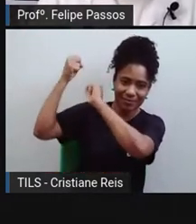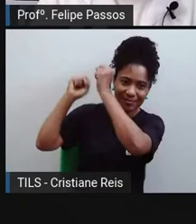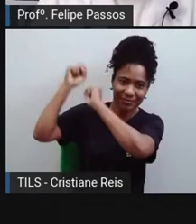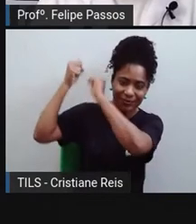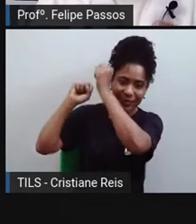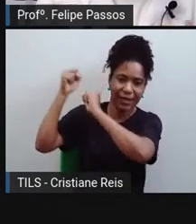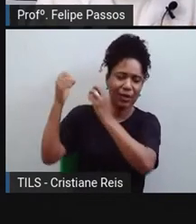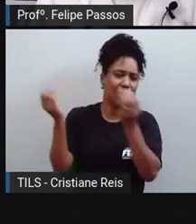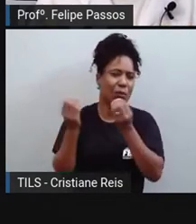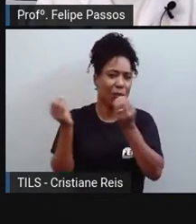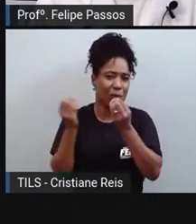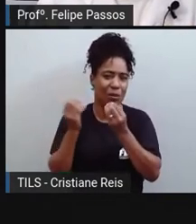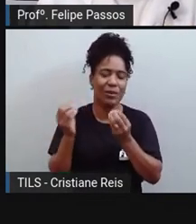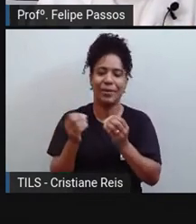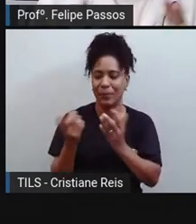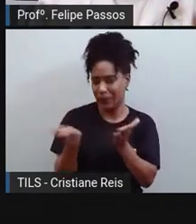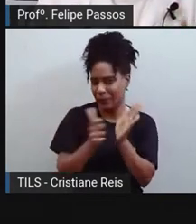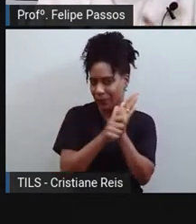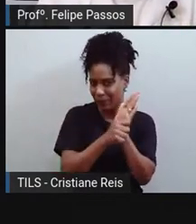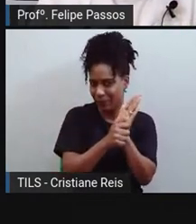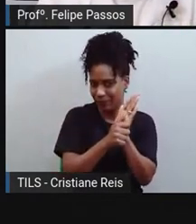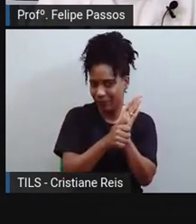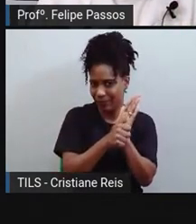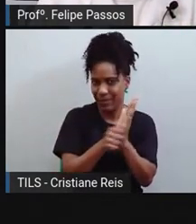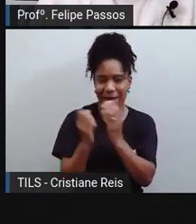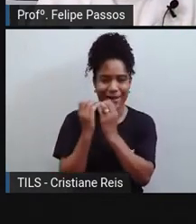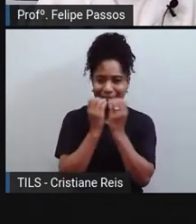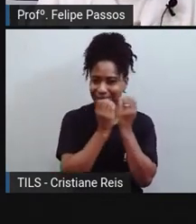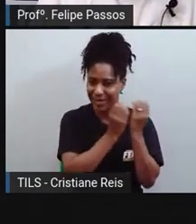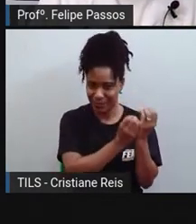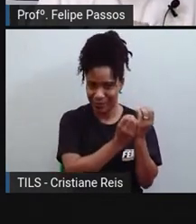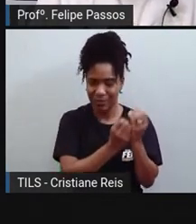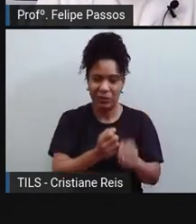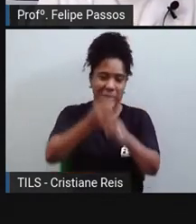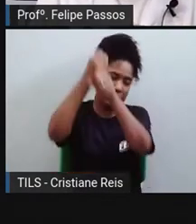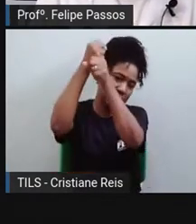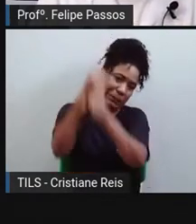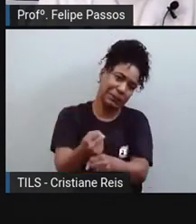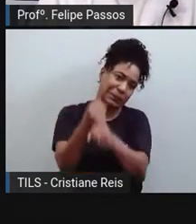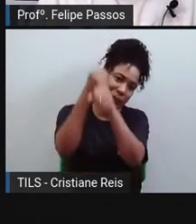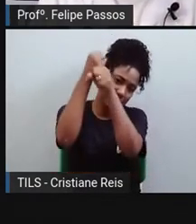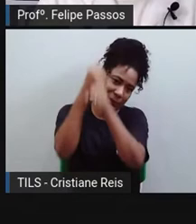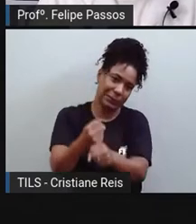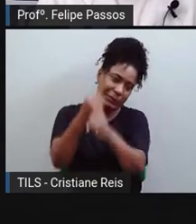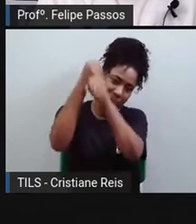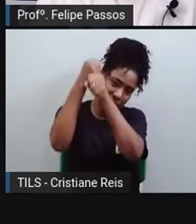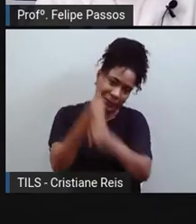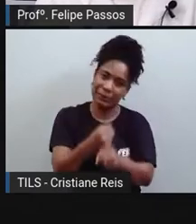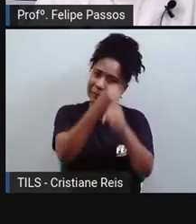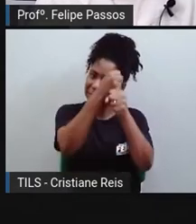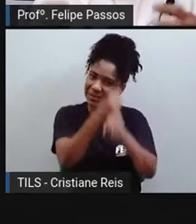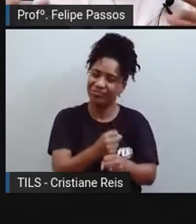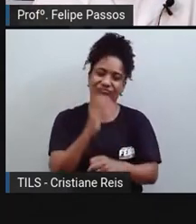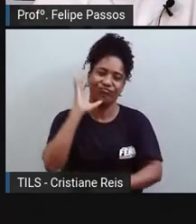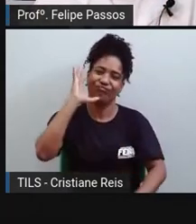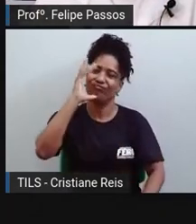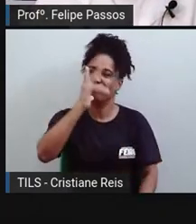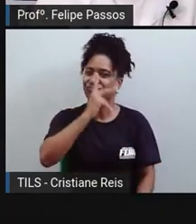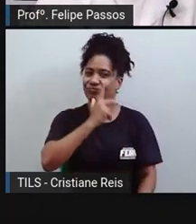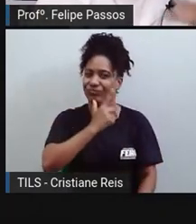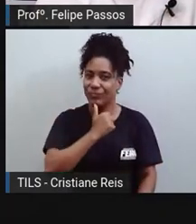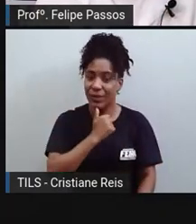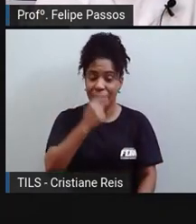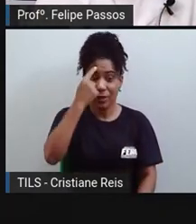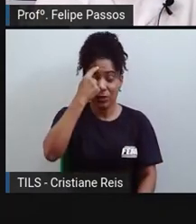milho, por exemplo, para fazer uma farinha de milho, de um em um, no pilão, você poderia ter um moinho